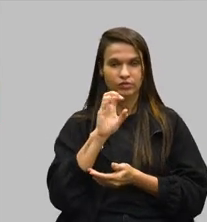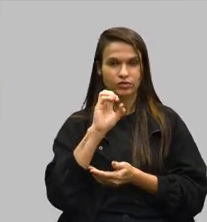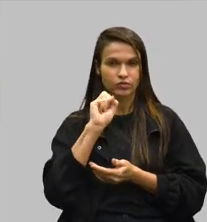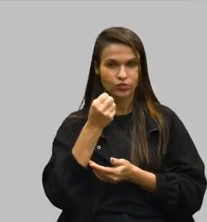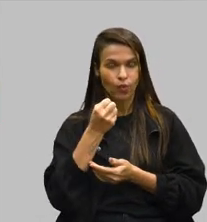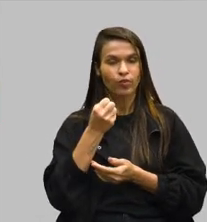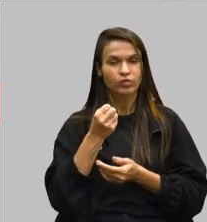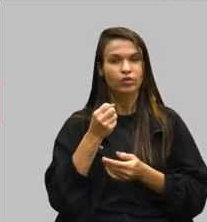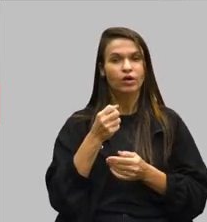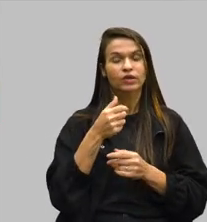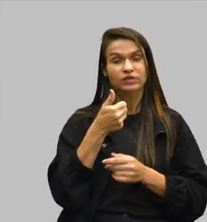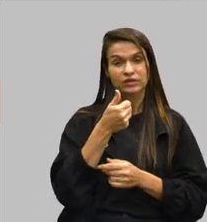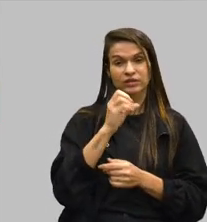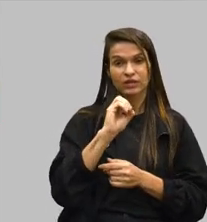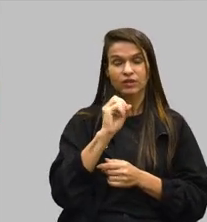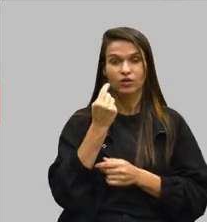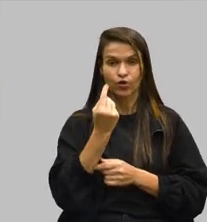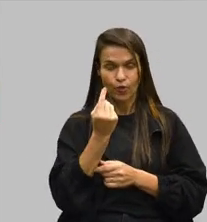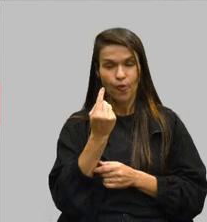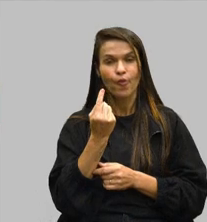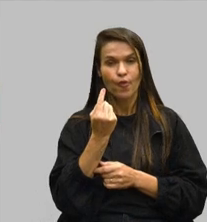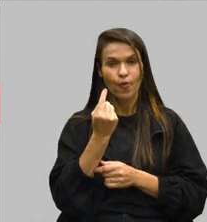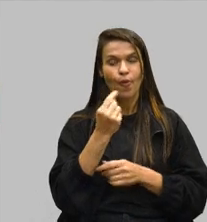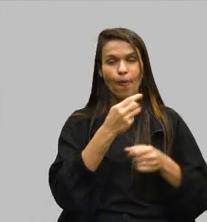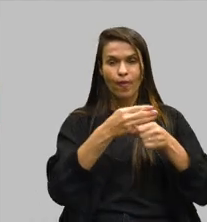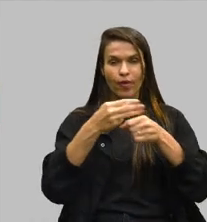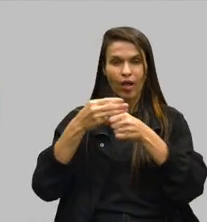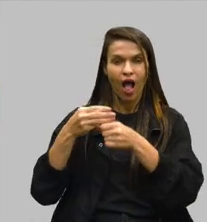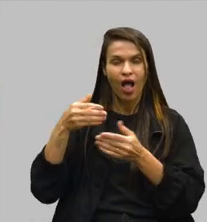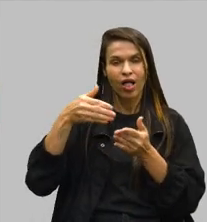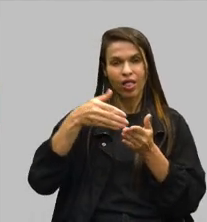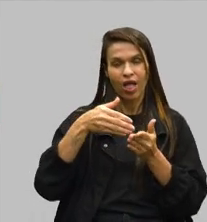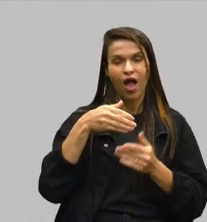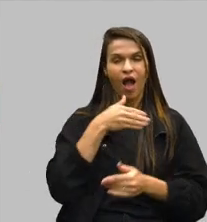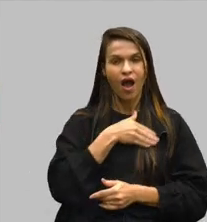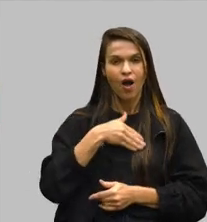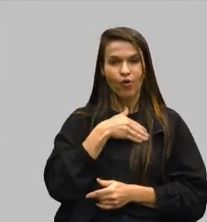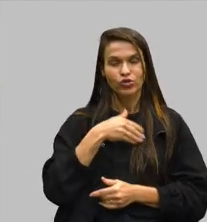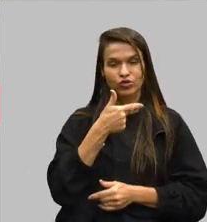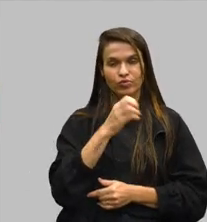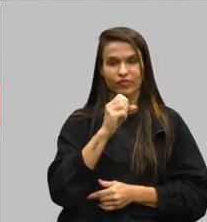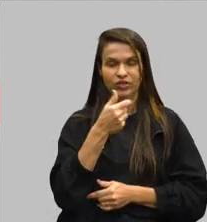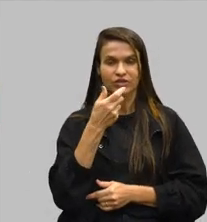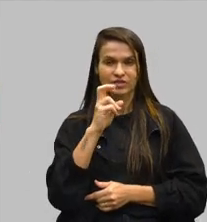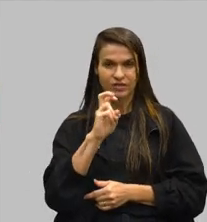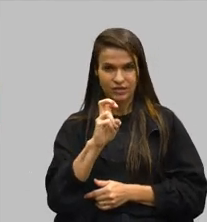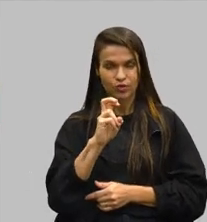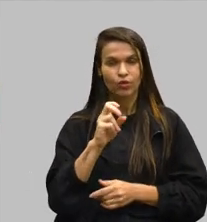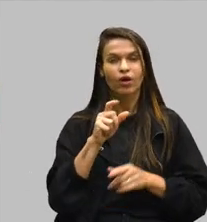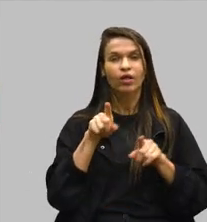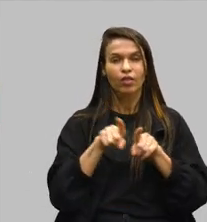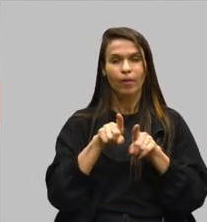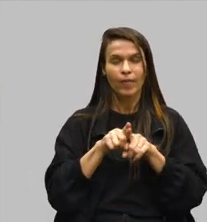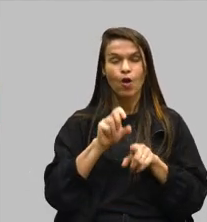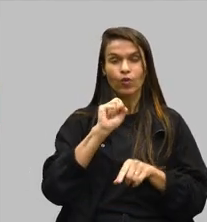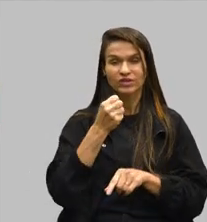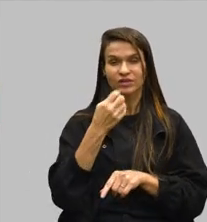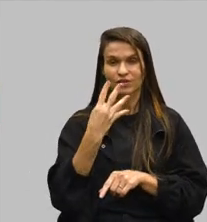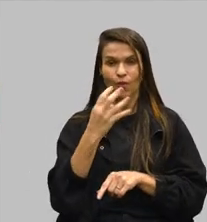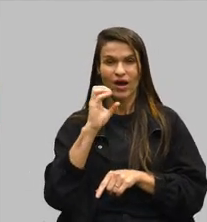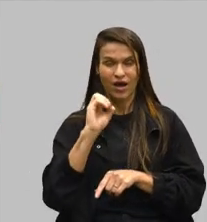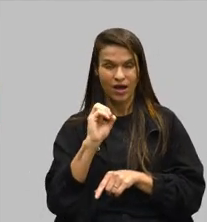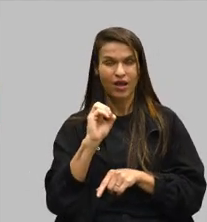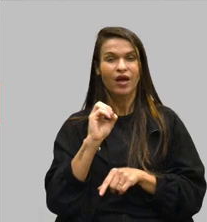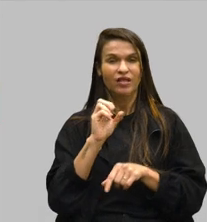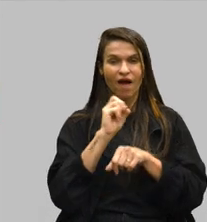municípios até agosto de 2025. São 20 turmas planejadas, contemplando 440 vagas até setembro